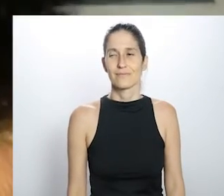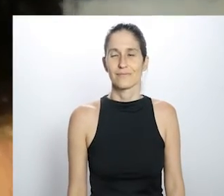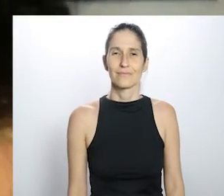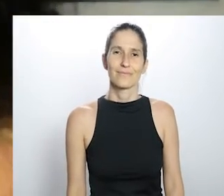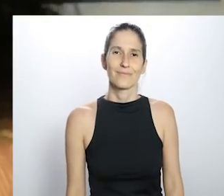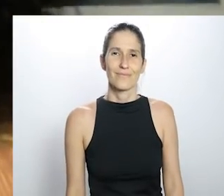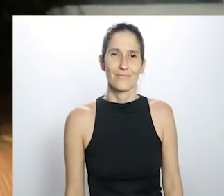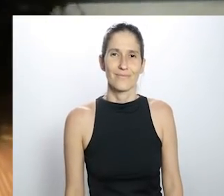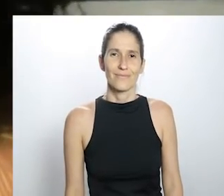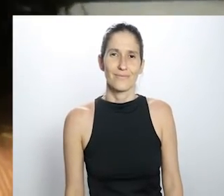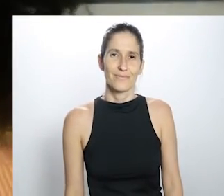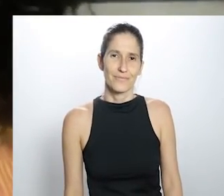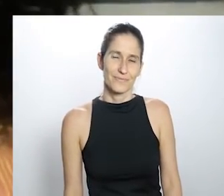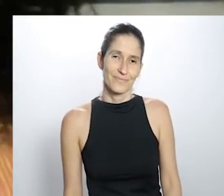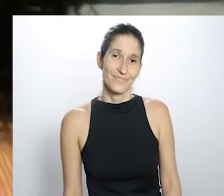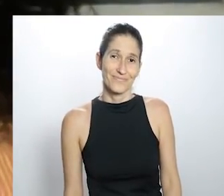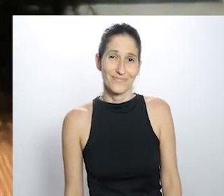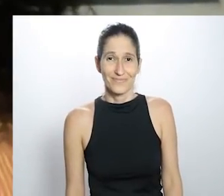bom? Tá bom.